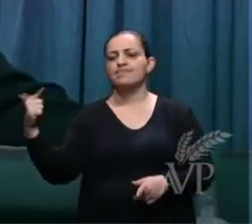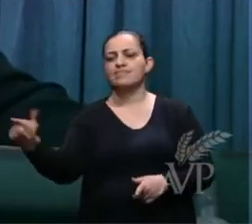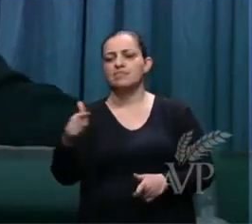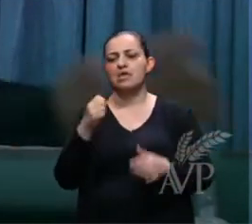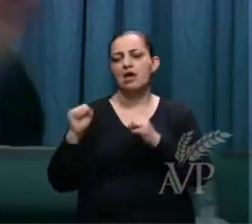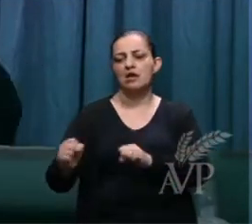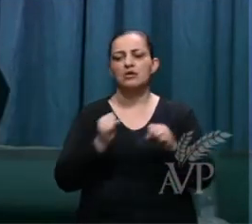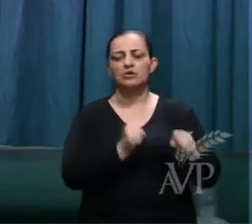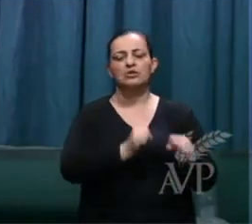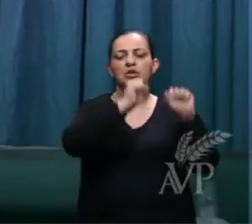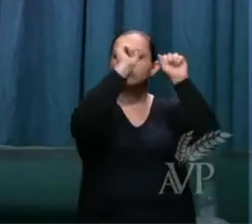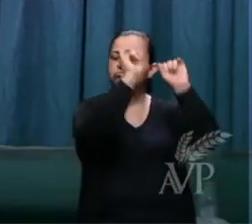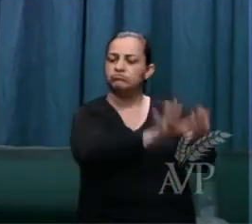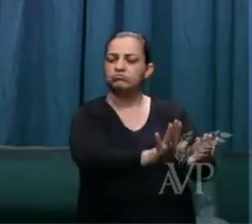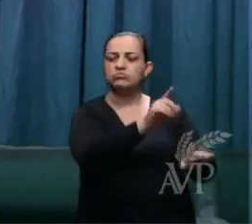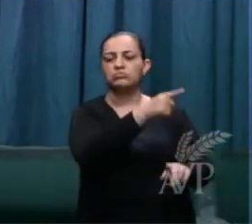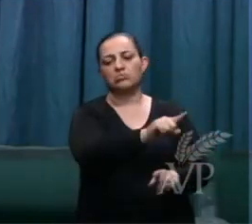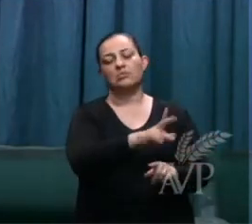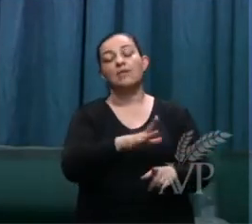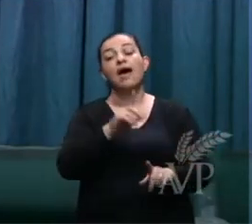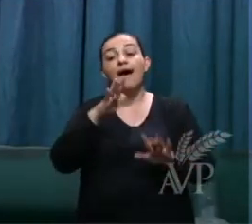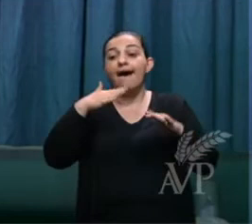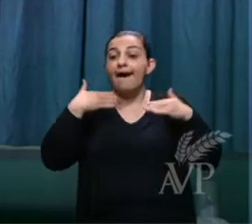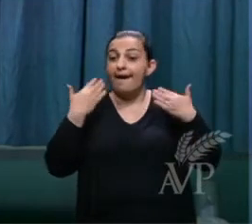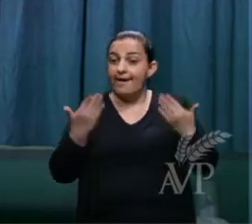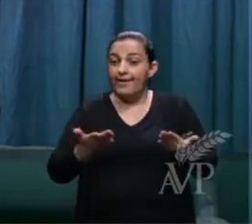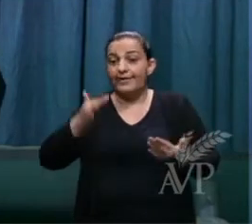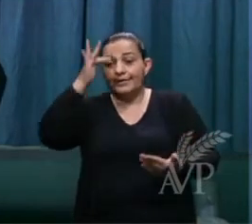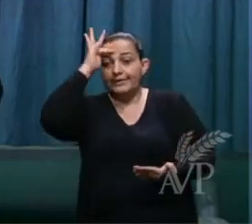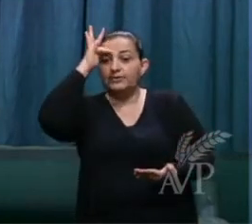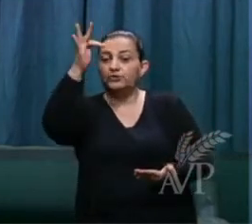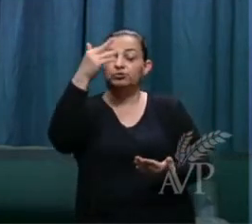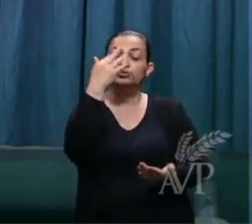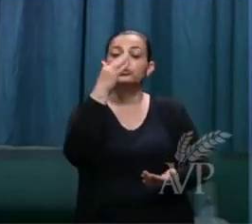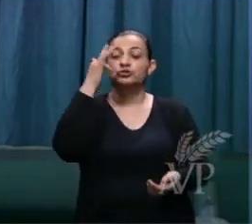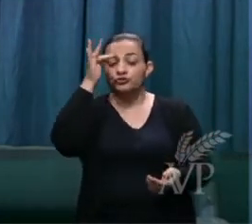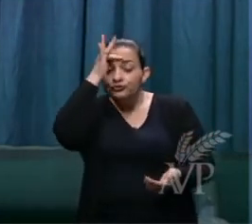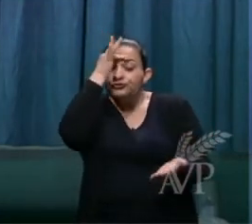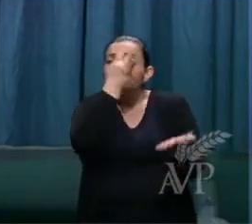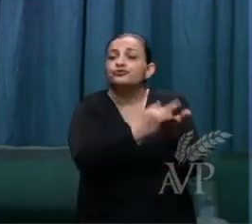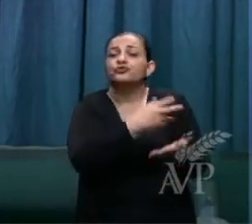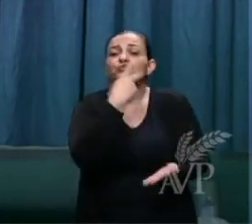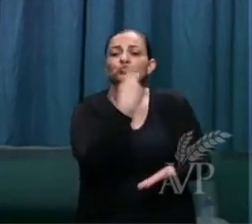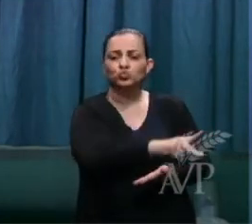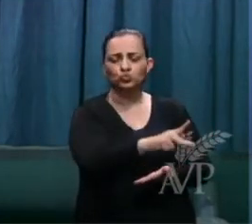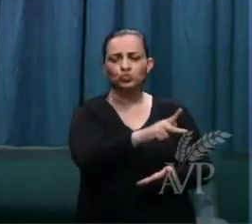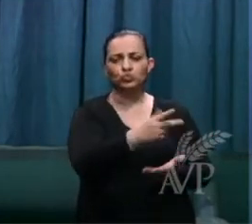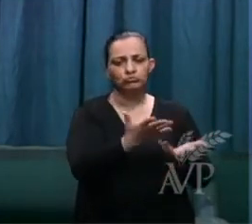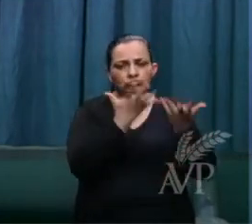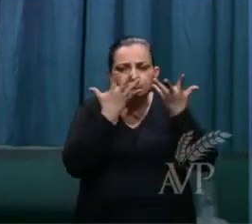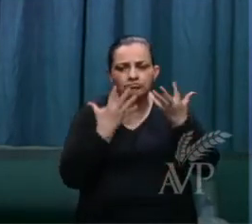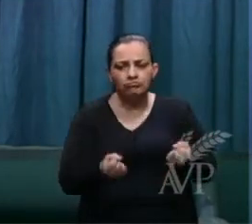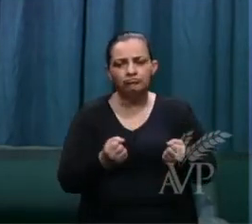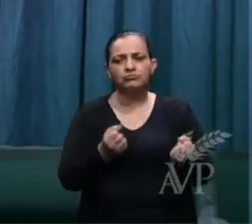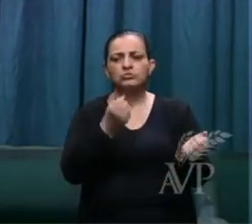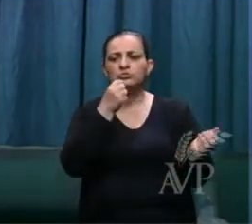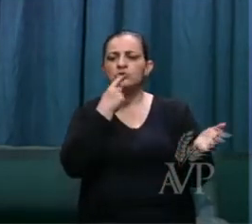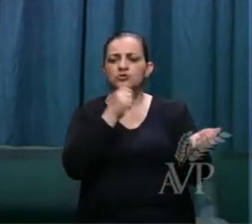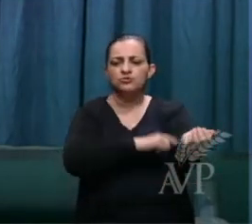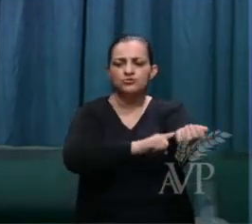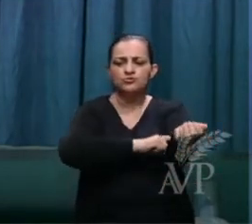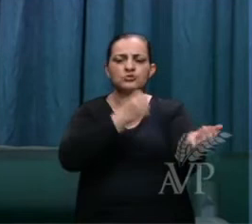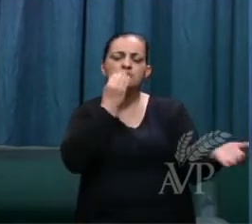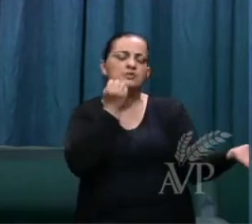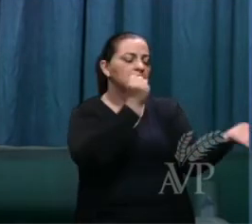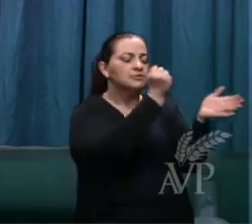mas aí onde entra tua fé e onde você agarra o sangue de Jesus Cristo seu filho me